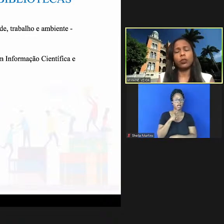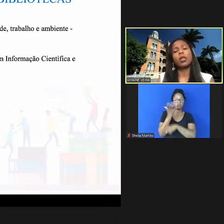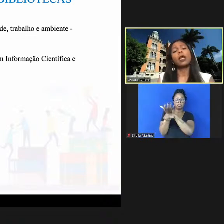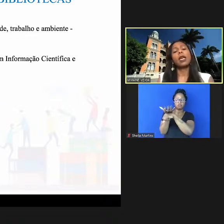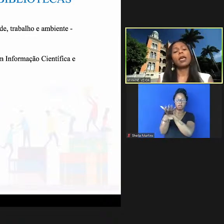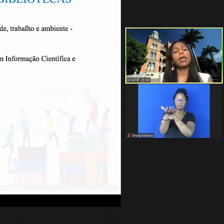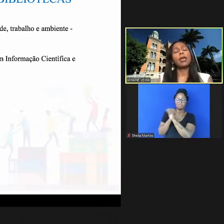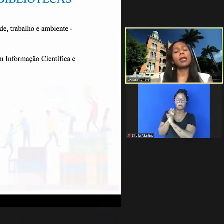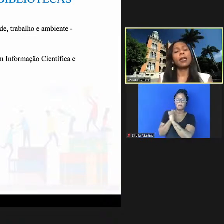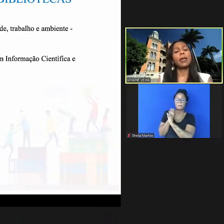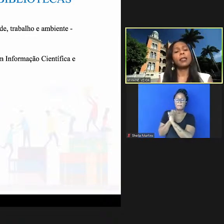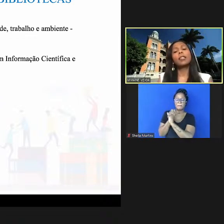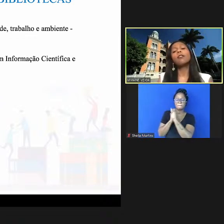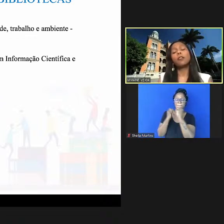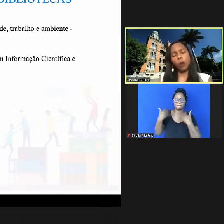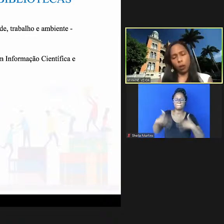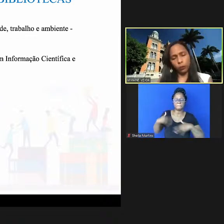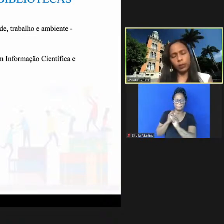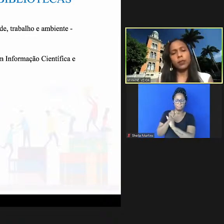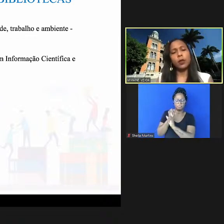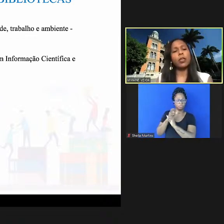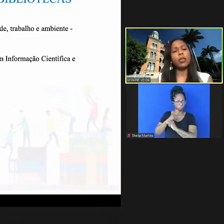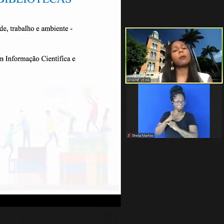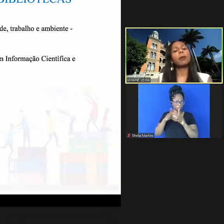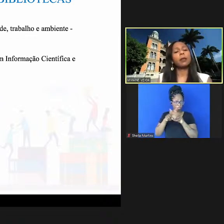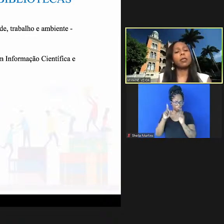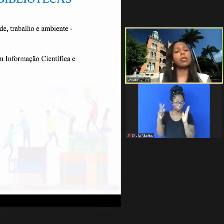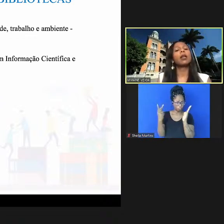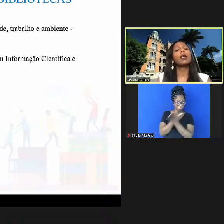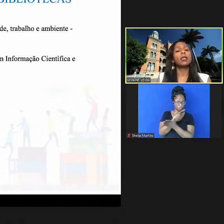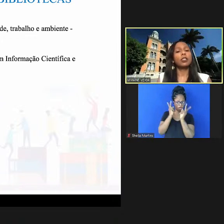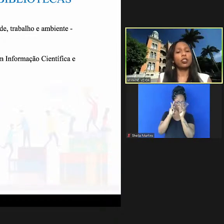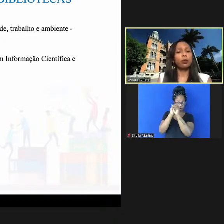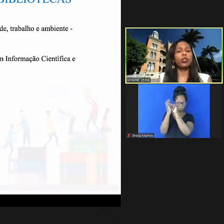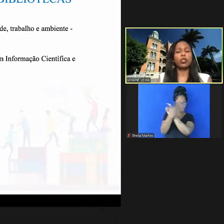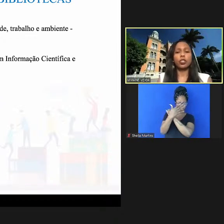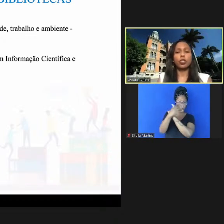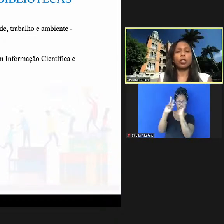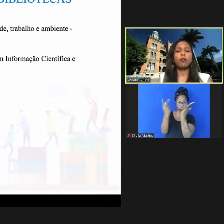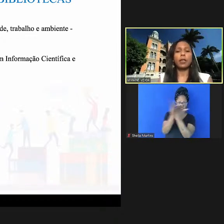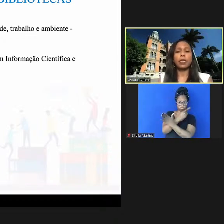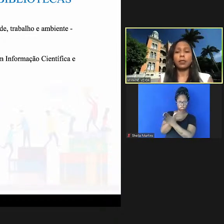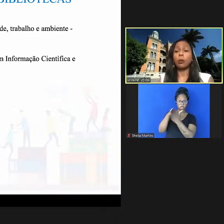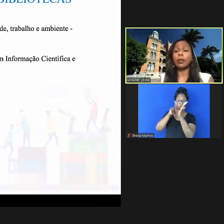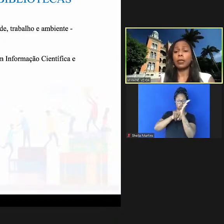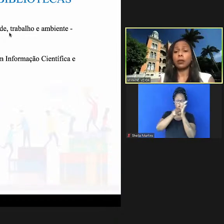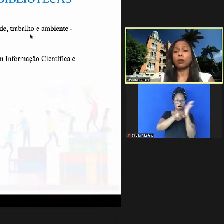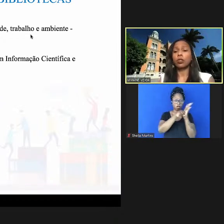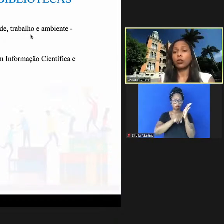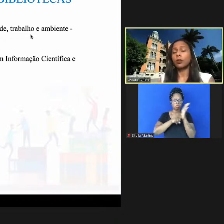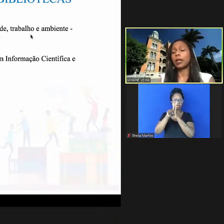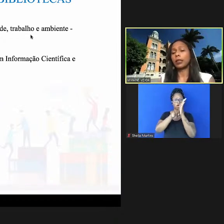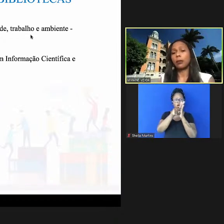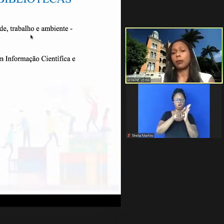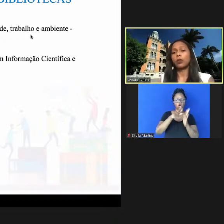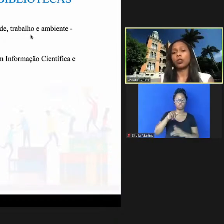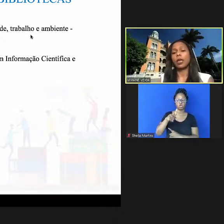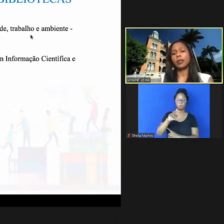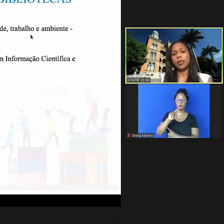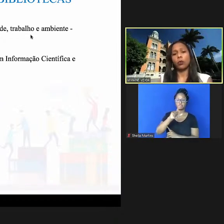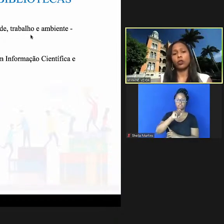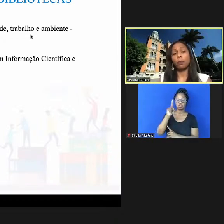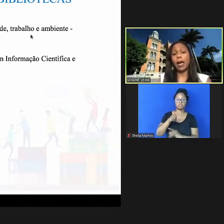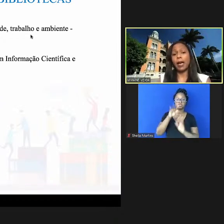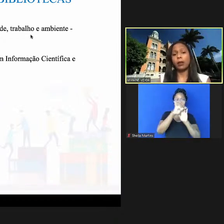anos e que aconteceu mesmo em pandemia que de busca gestão de referência e normalização dos textos acadêmicos